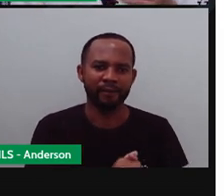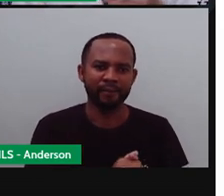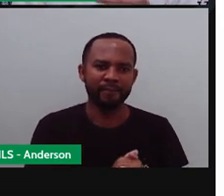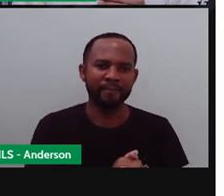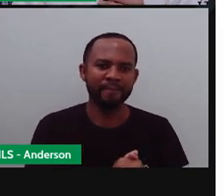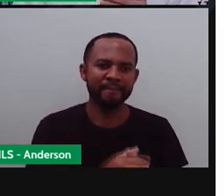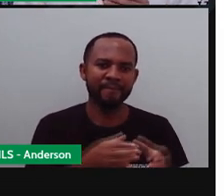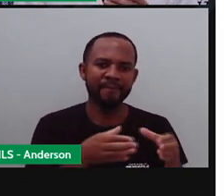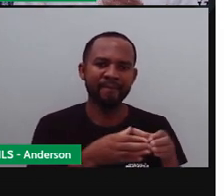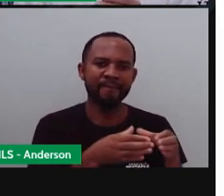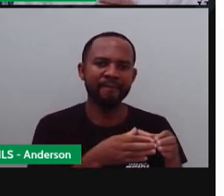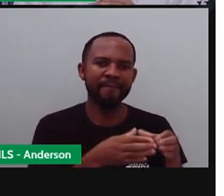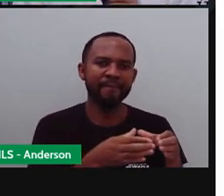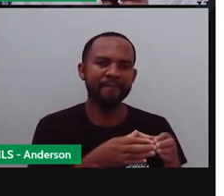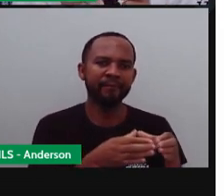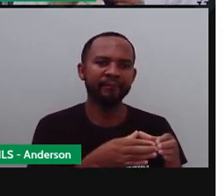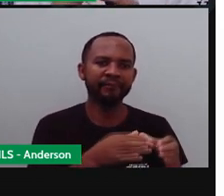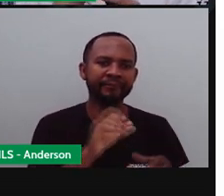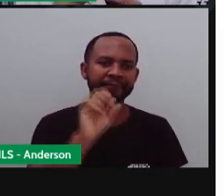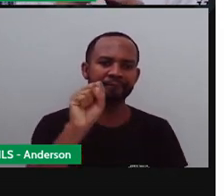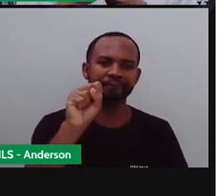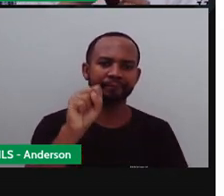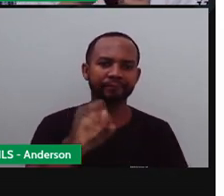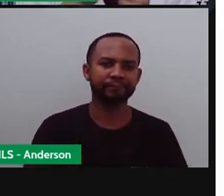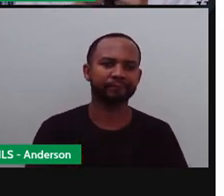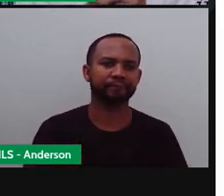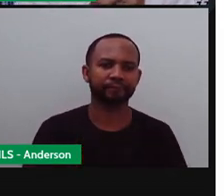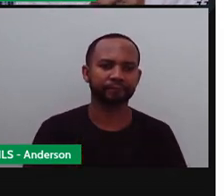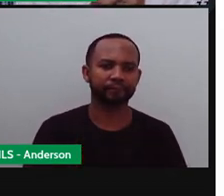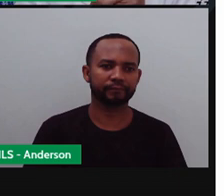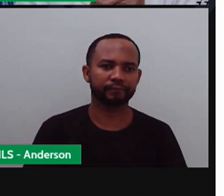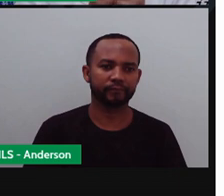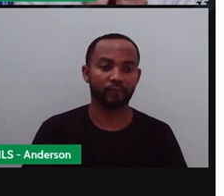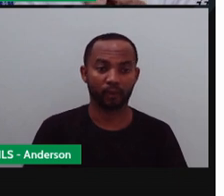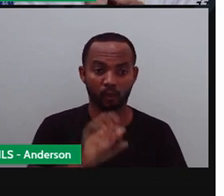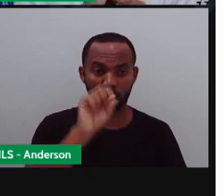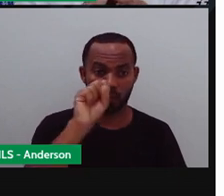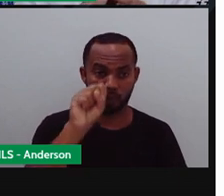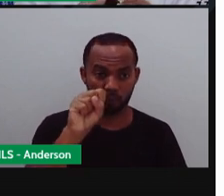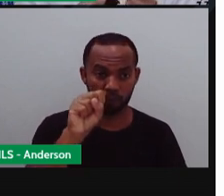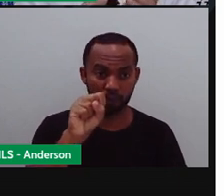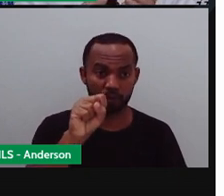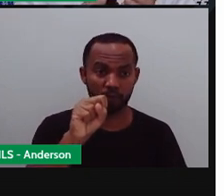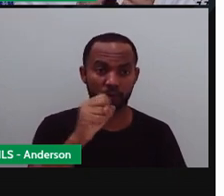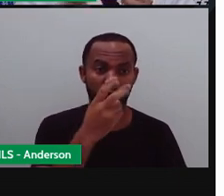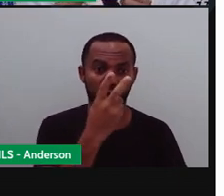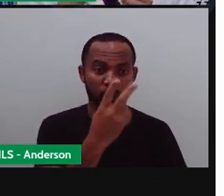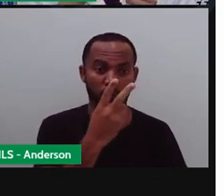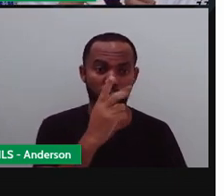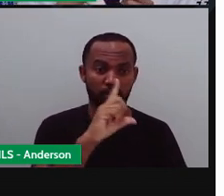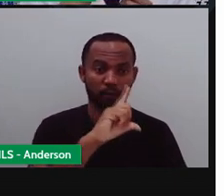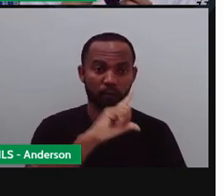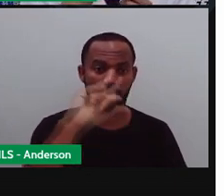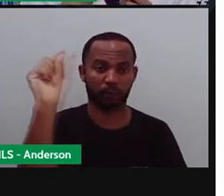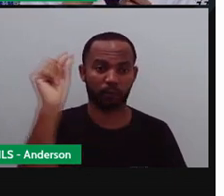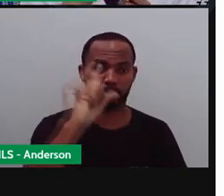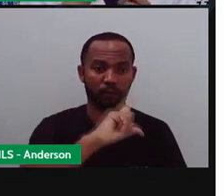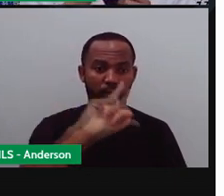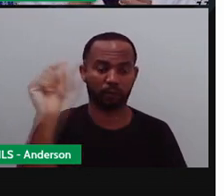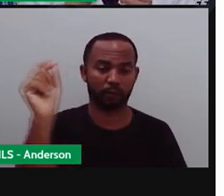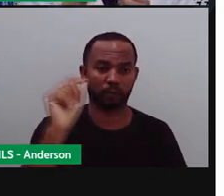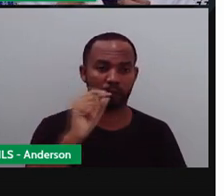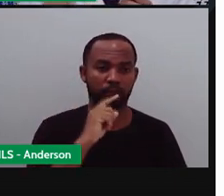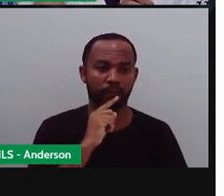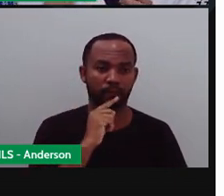Havia um grupo de oito abelhas, certo? Dessas oito abelhas aqui, duas foram embora. Vou tirar até os palitinhos branquinhos